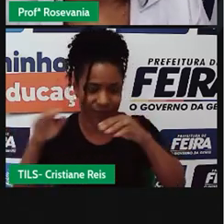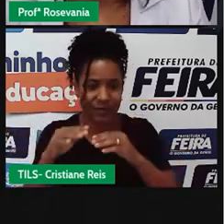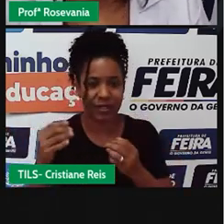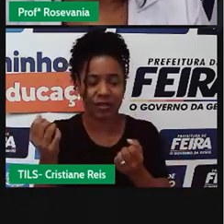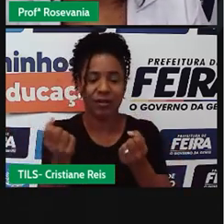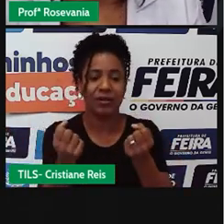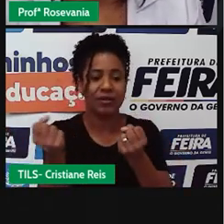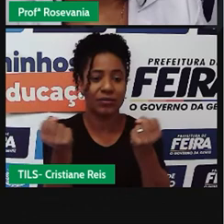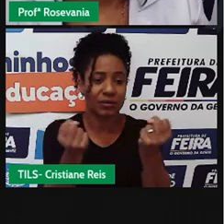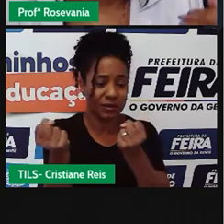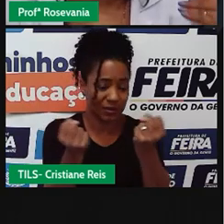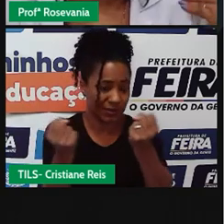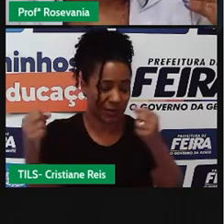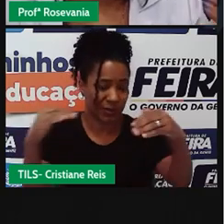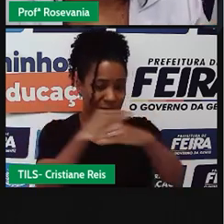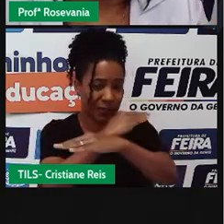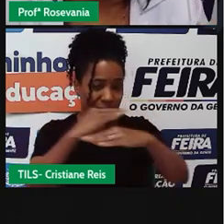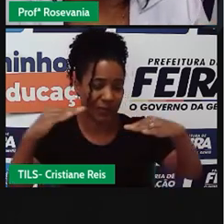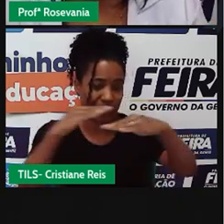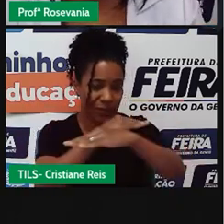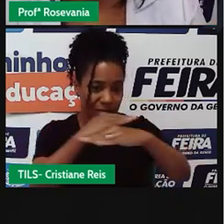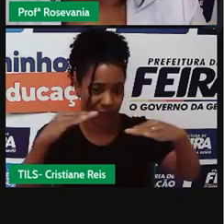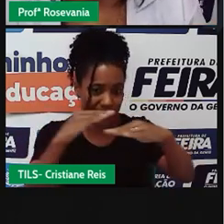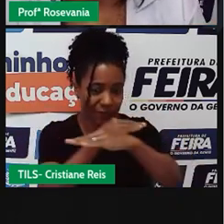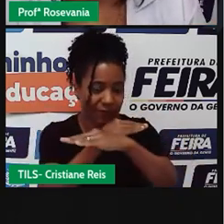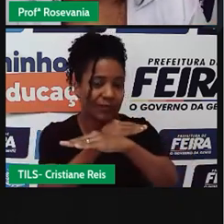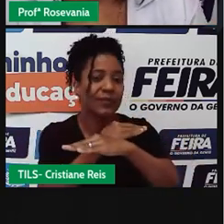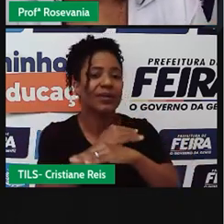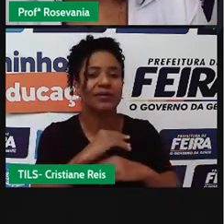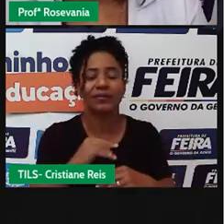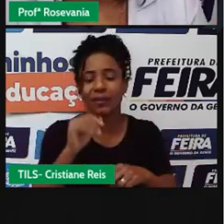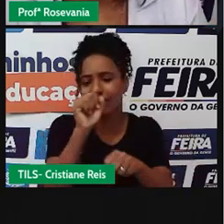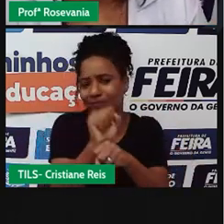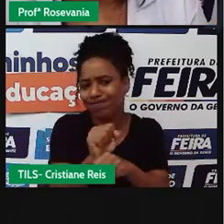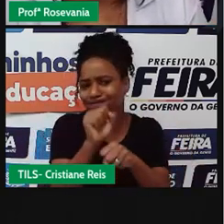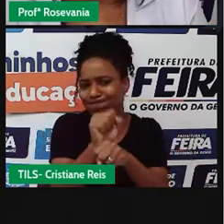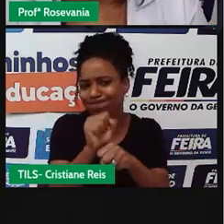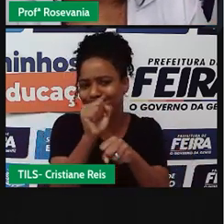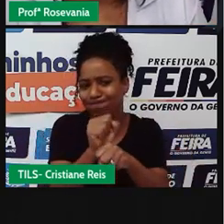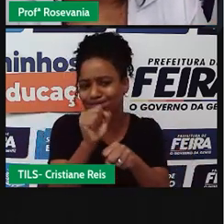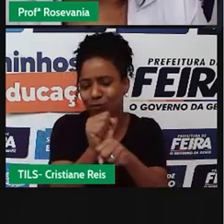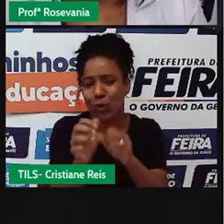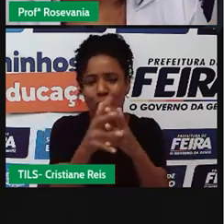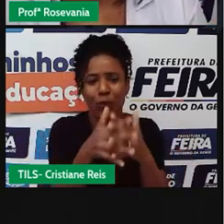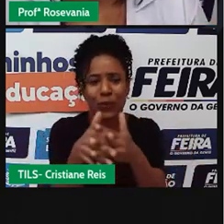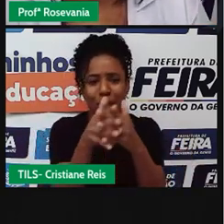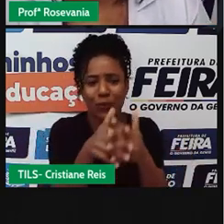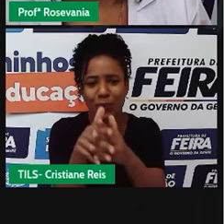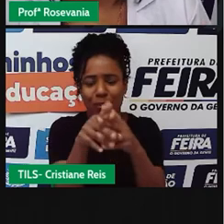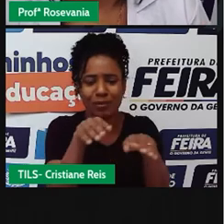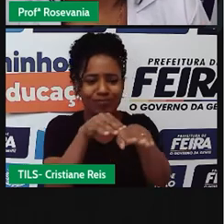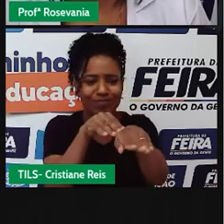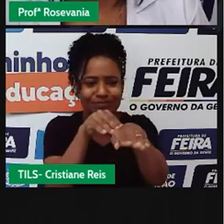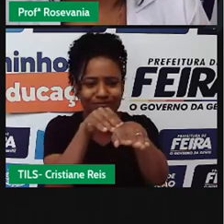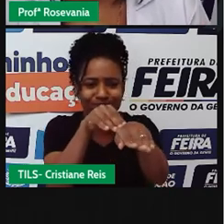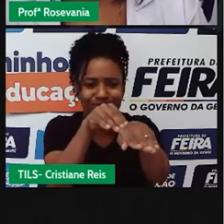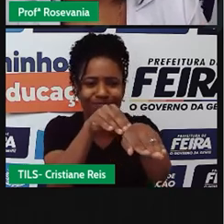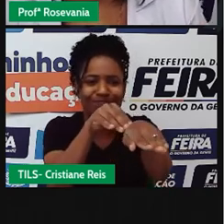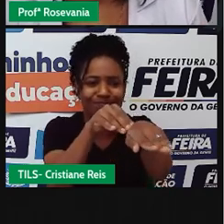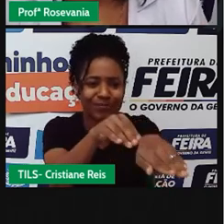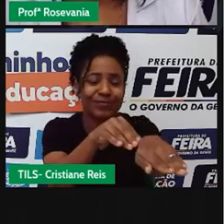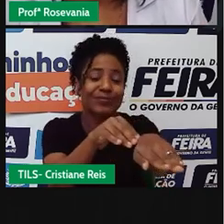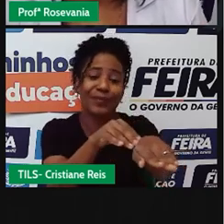mais lento, às vezes ficam parados vários dias na estrada, e também, infelizmente, às vezes eles são alvos, né,